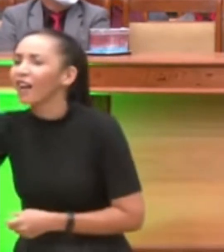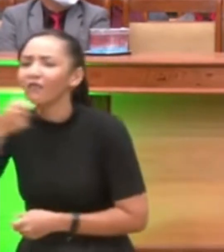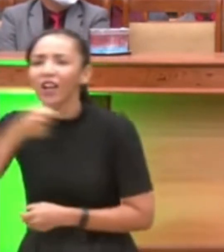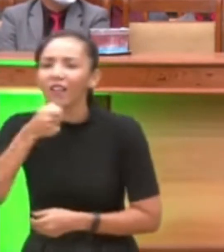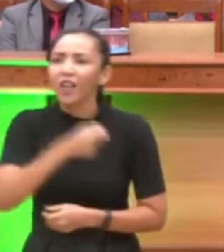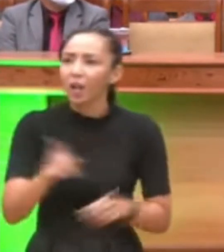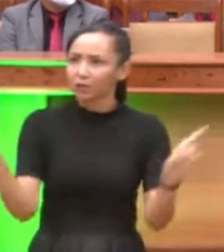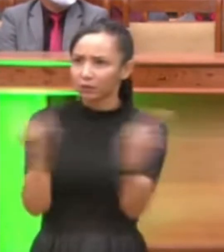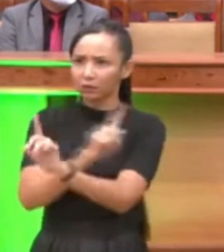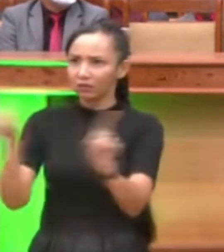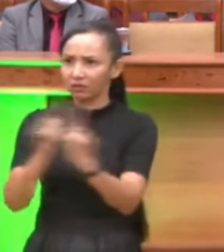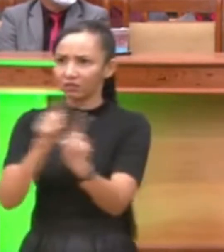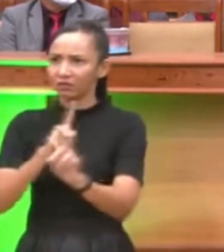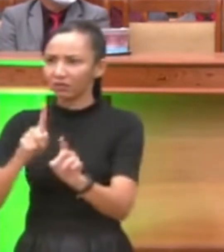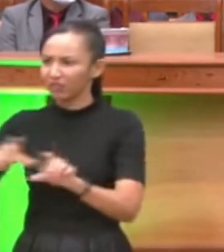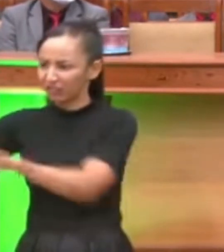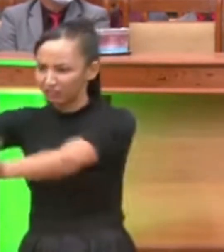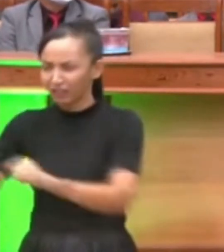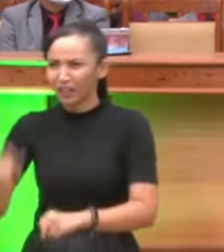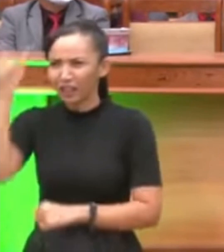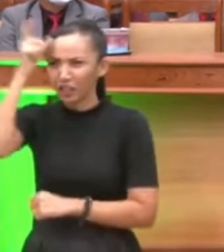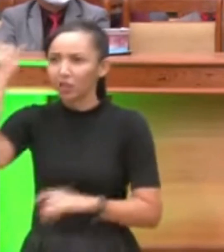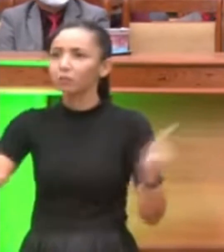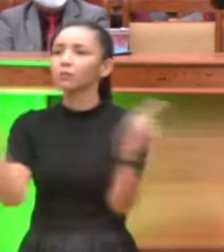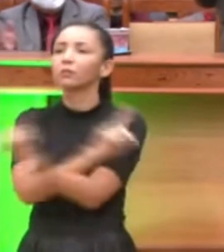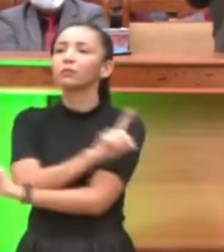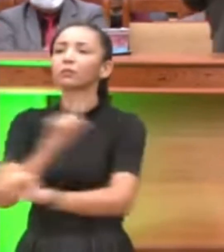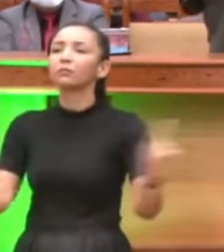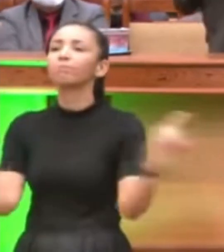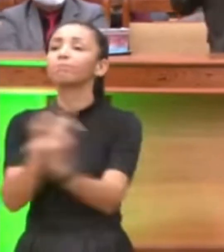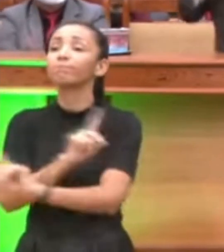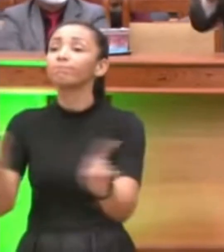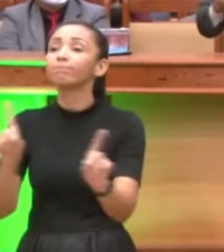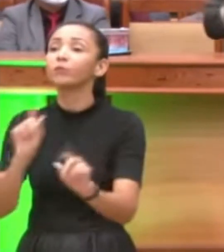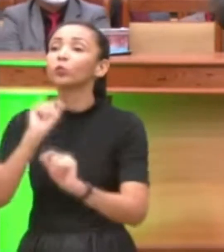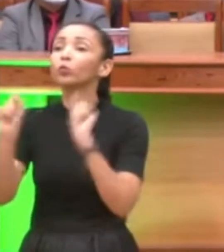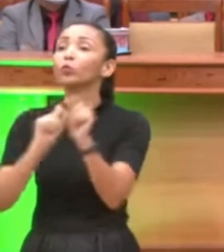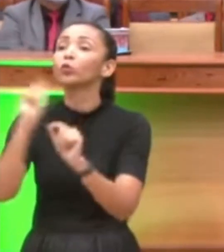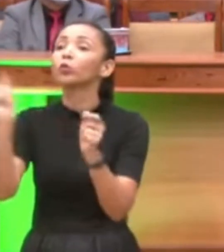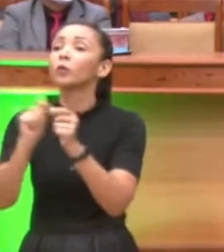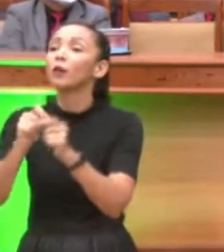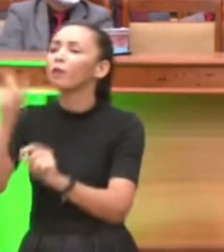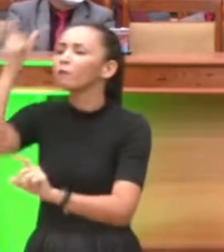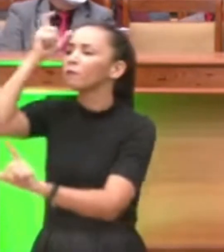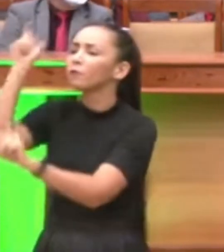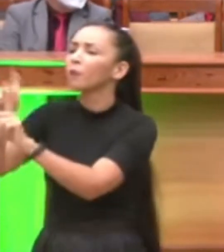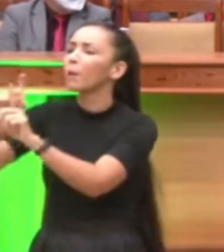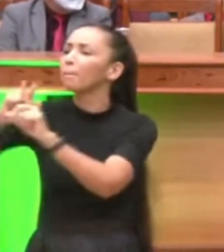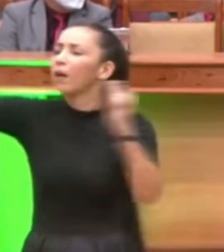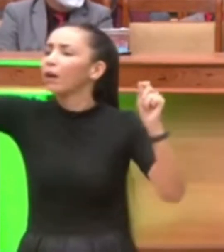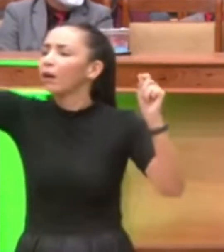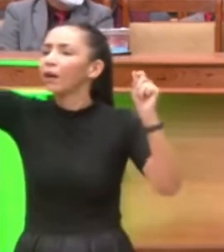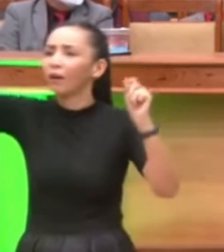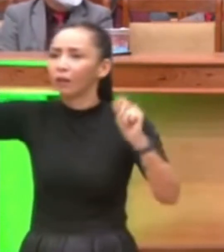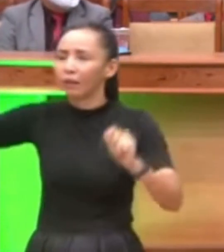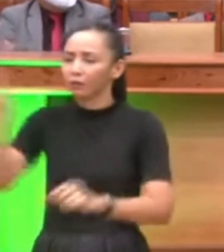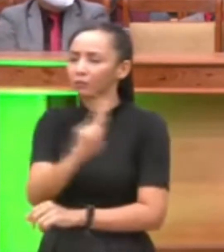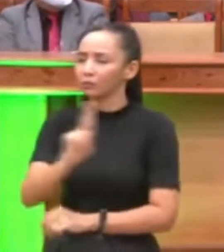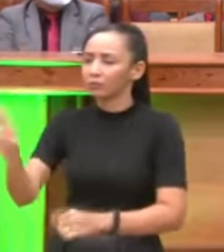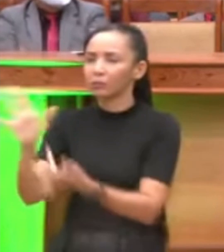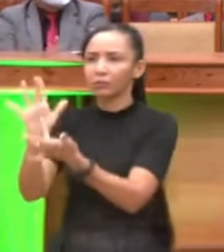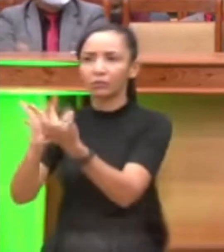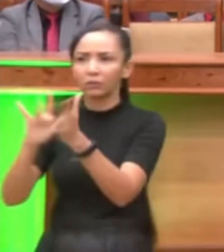show aqui não é lugar de trazer diabo a tua conversa com satanás é sai na autoridade do nome de Jesus